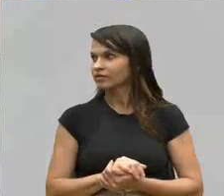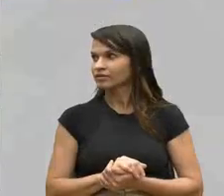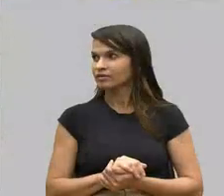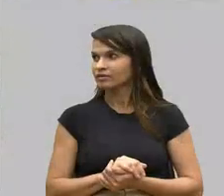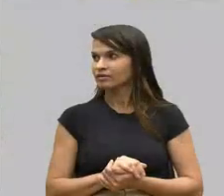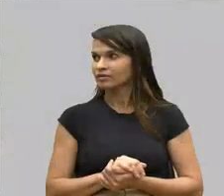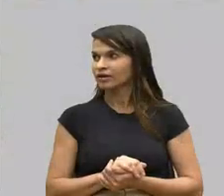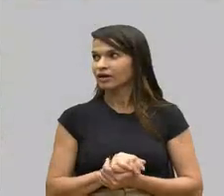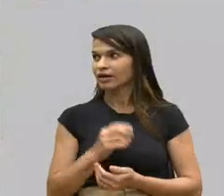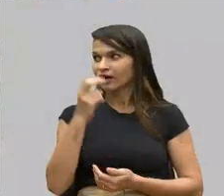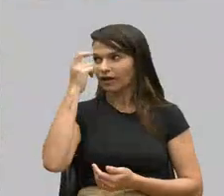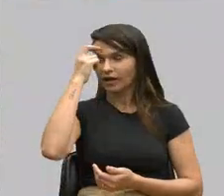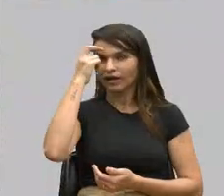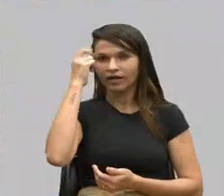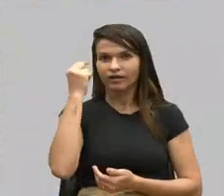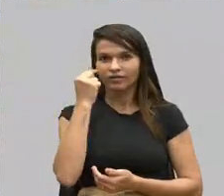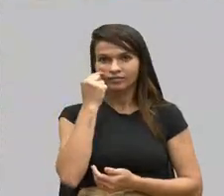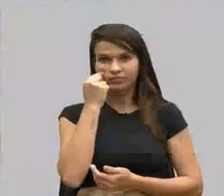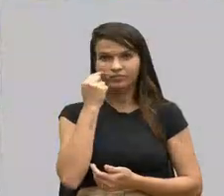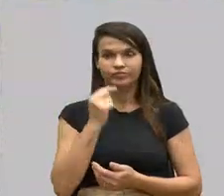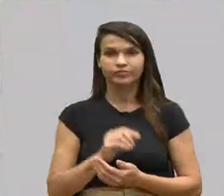Saraiva Baeta Neves.